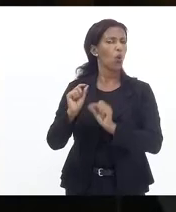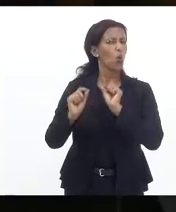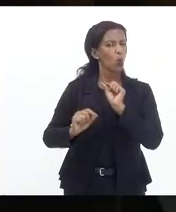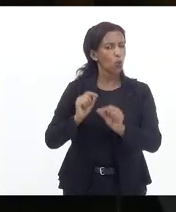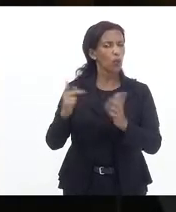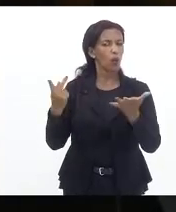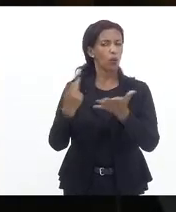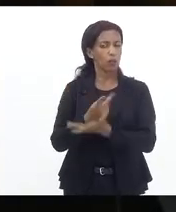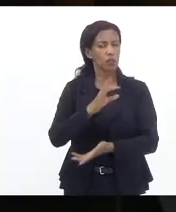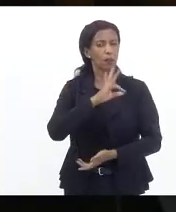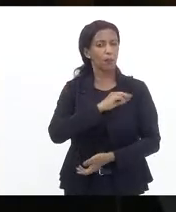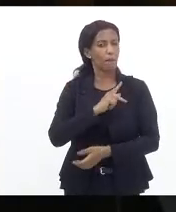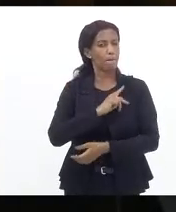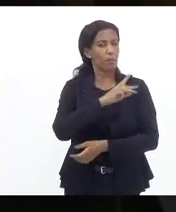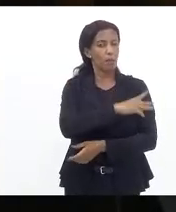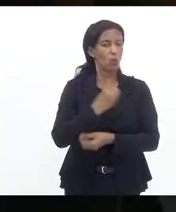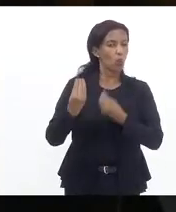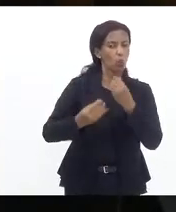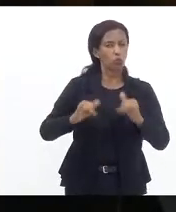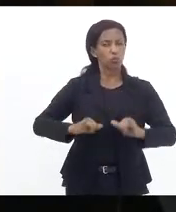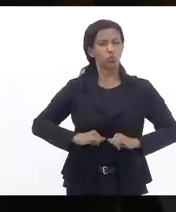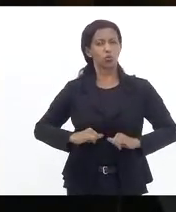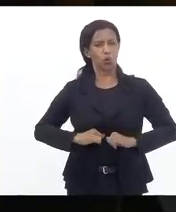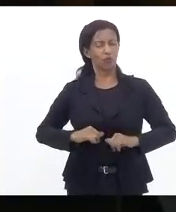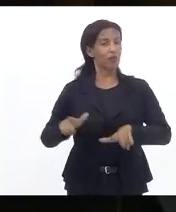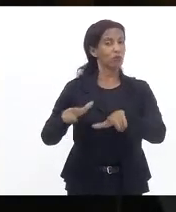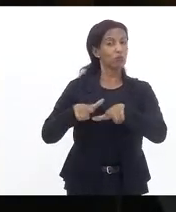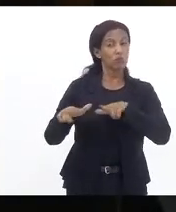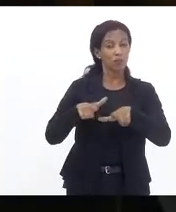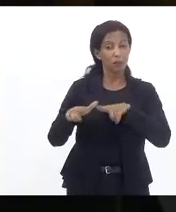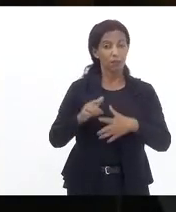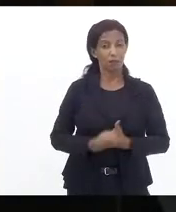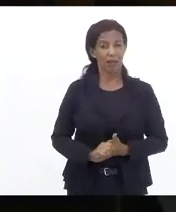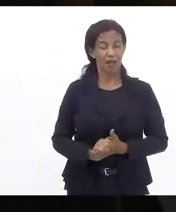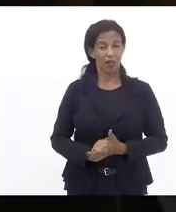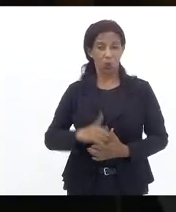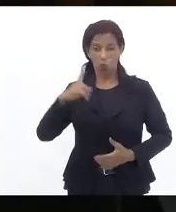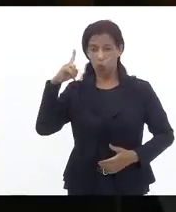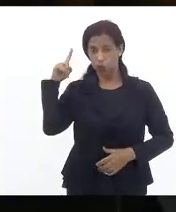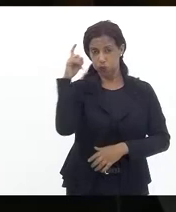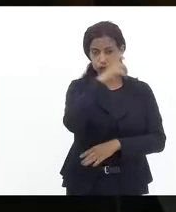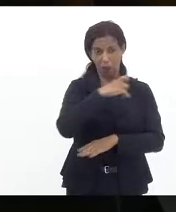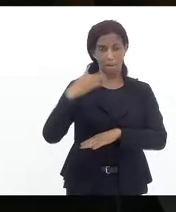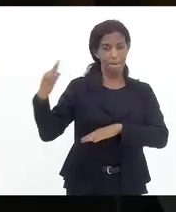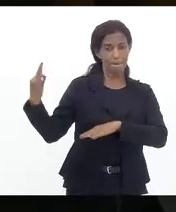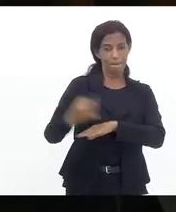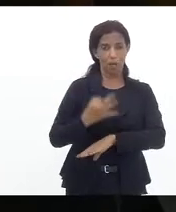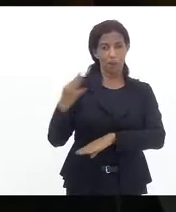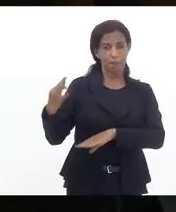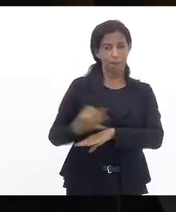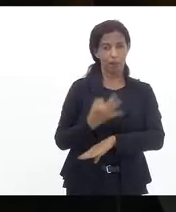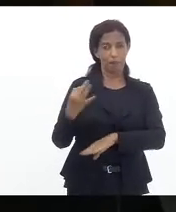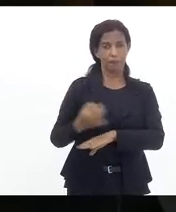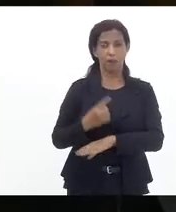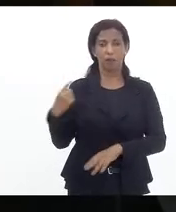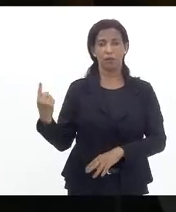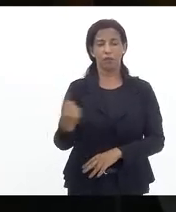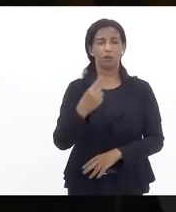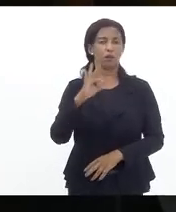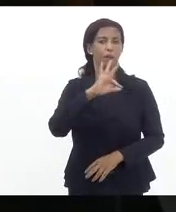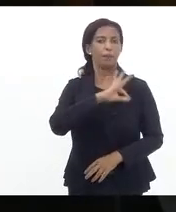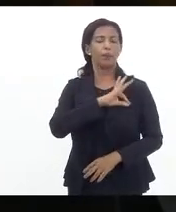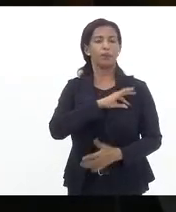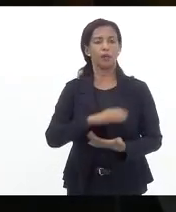enfrenta o que a polícia militar sofre e o trabalho árduo e heróico dos nossos policiais